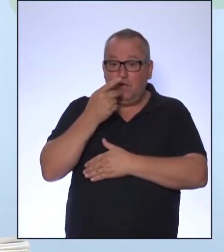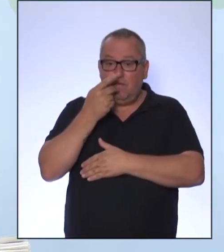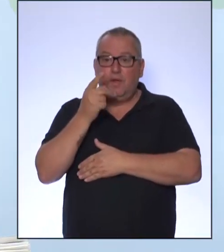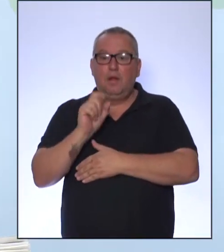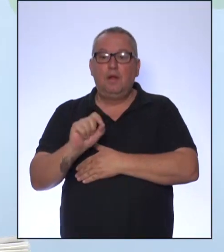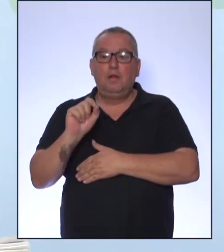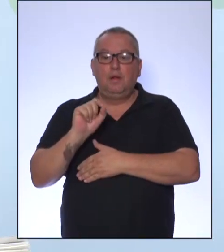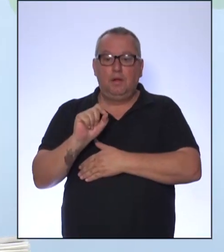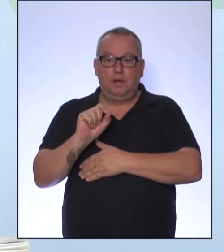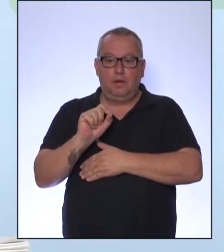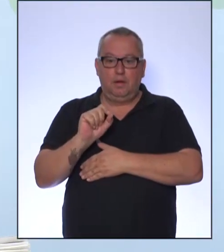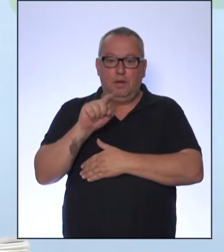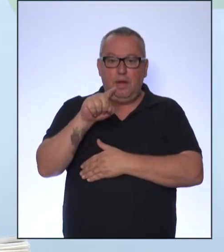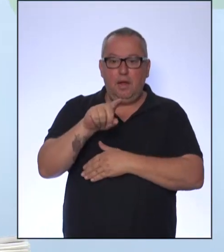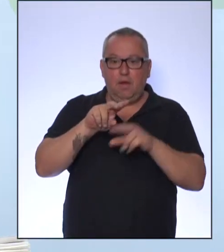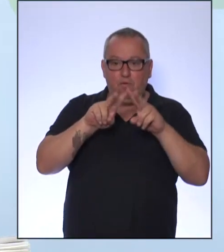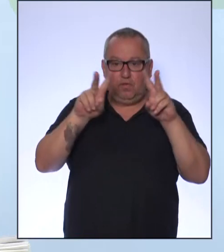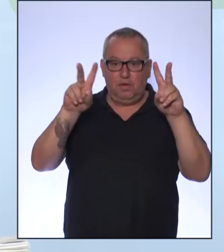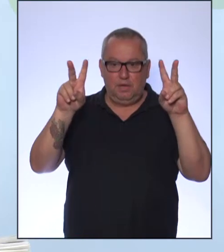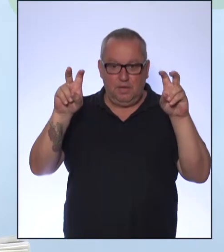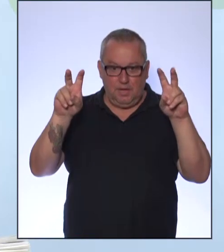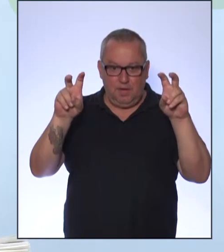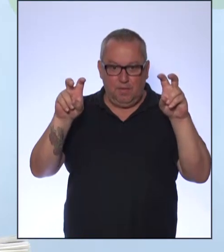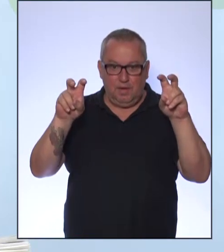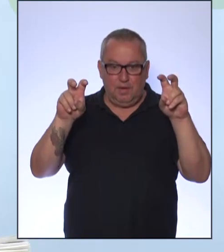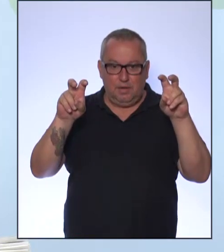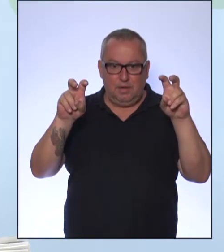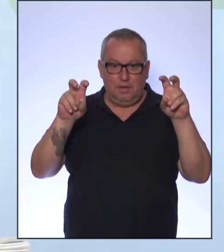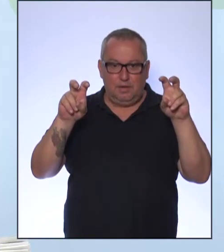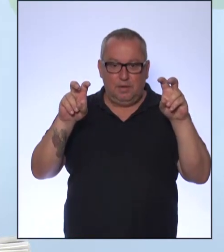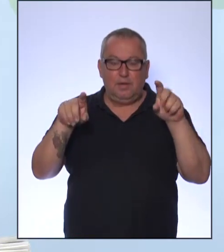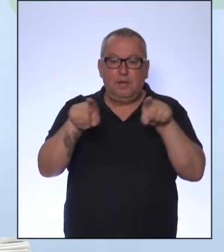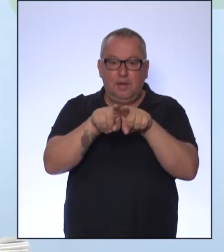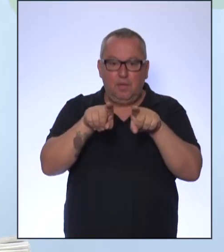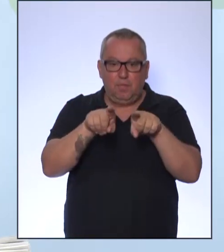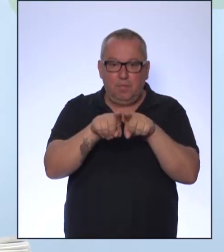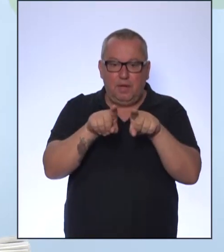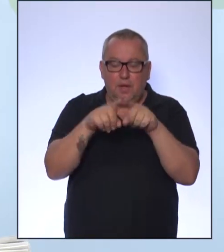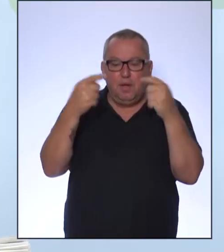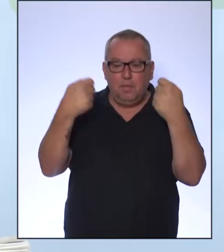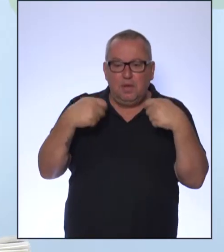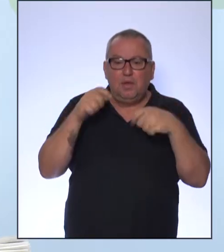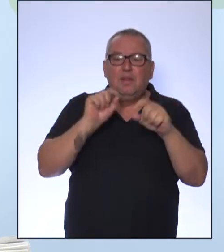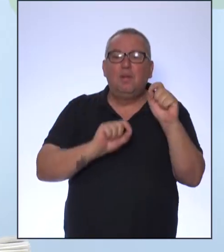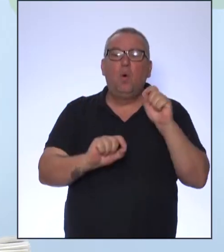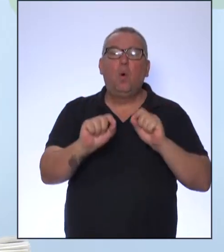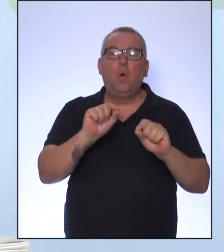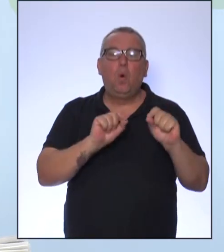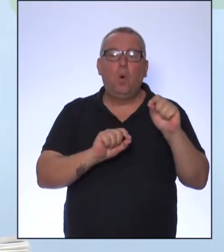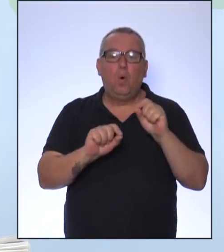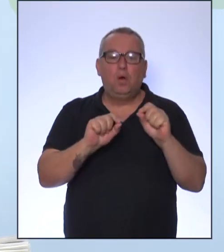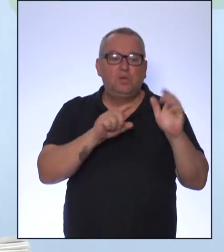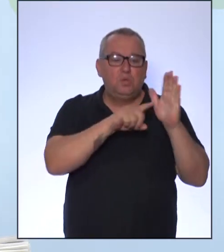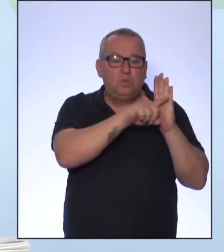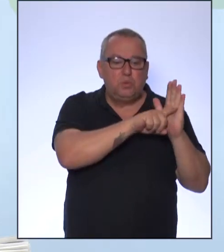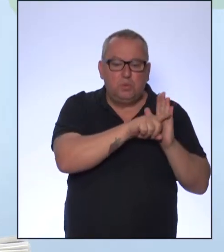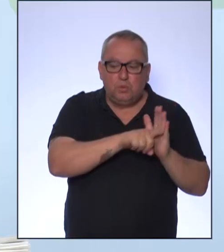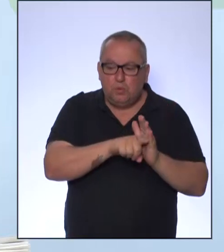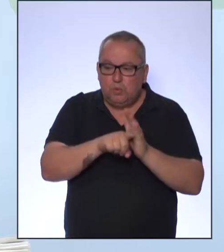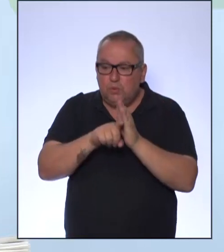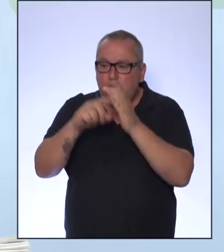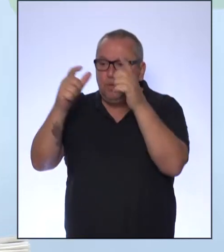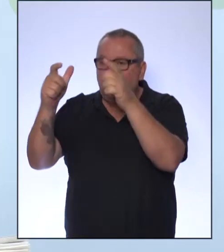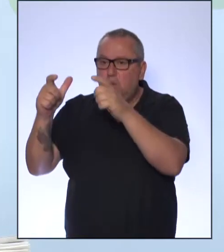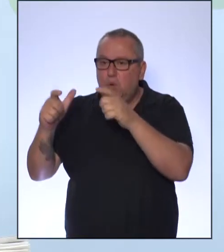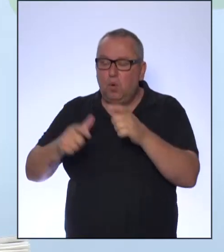esse tema, ele requer também pesquisas em outras áreas do